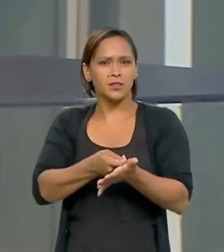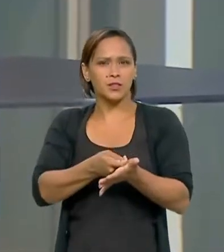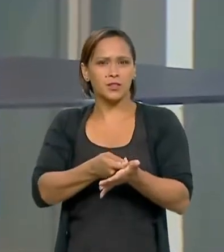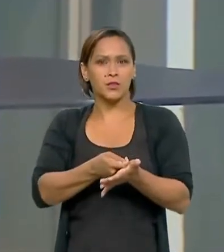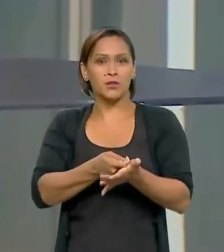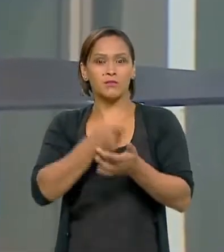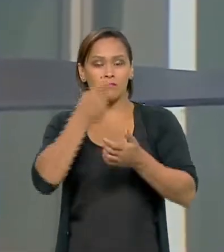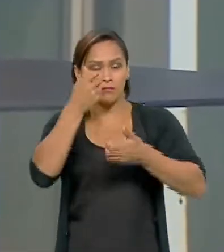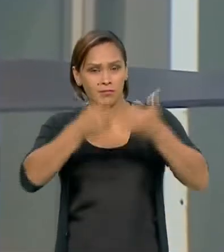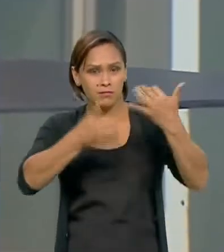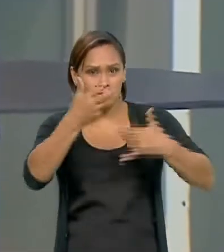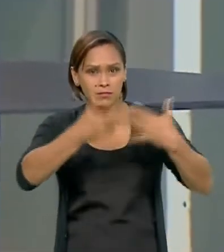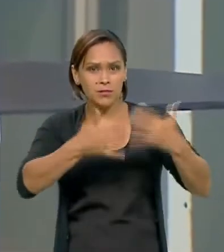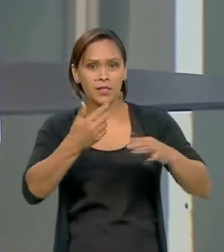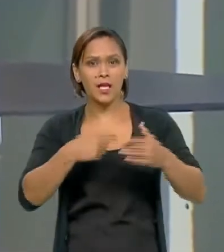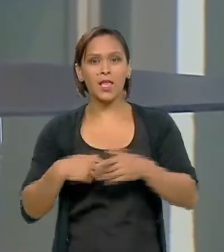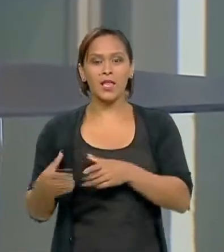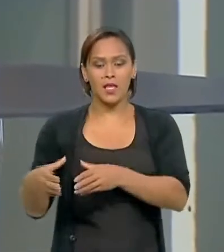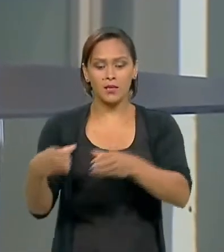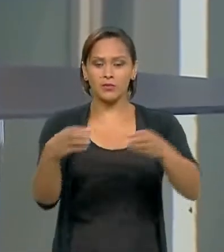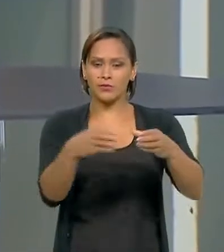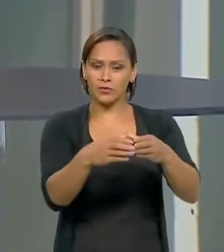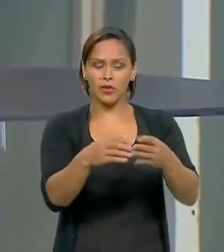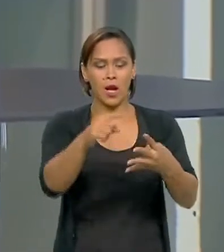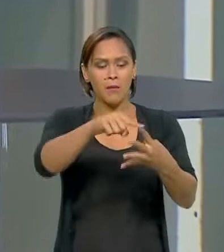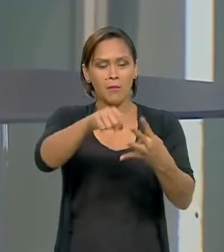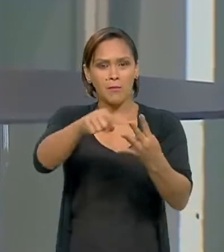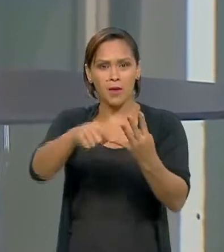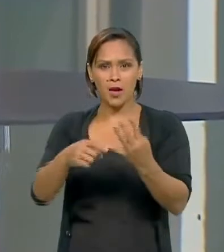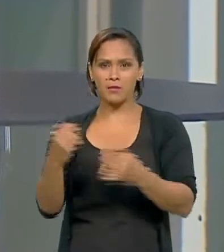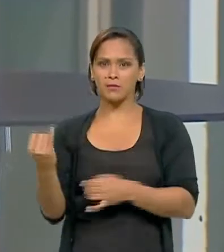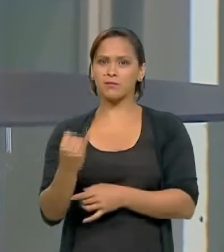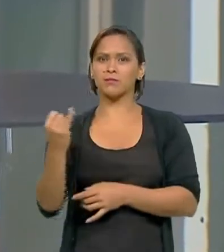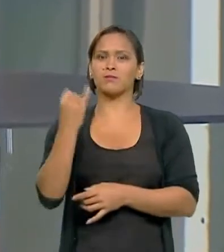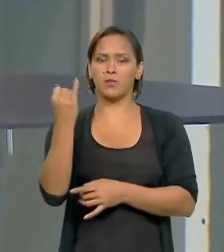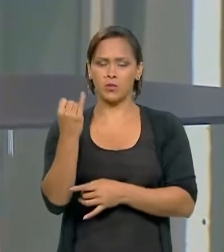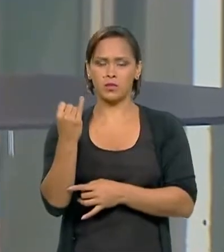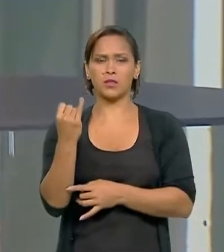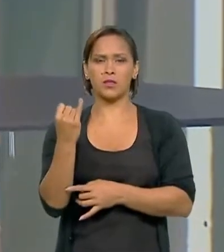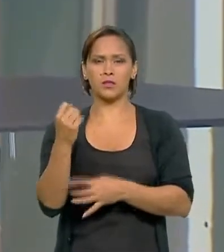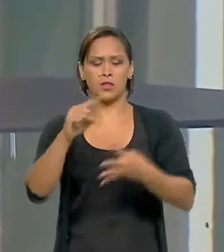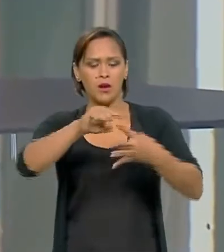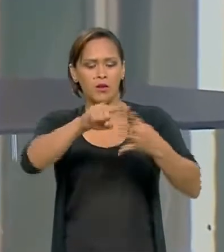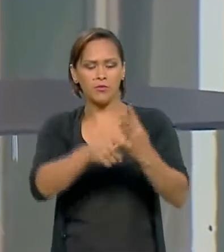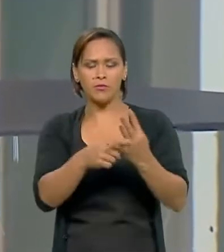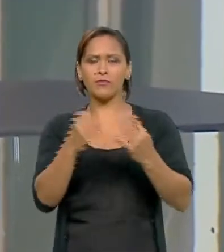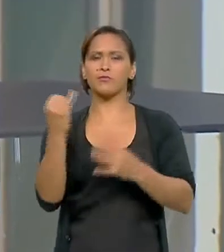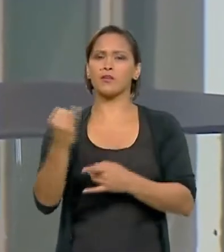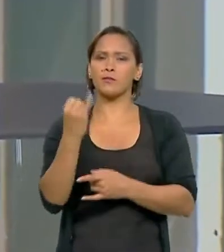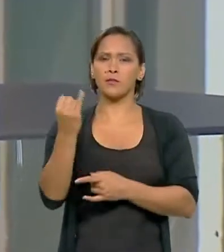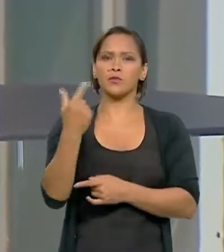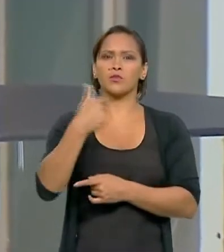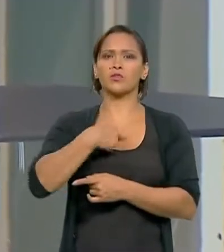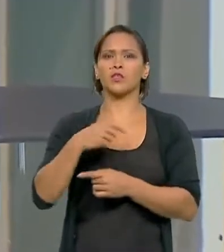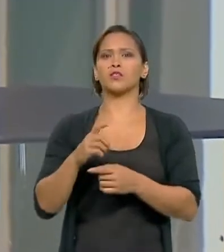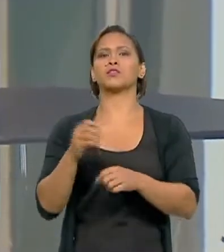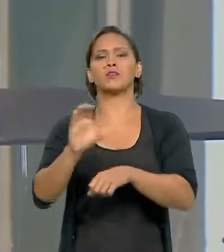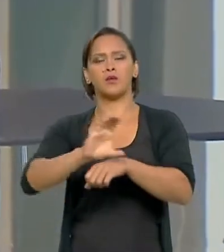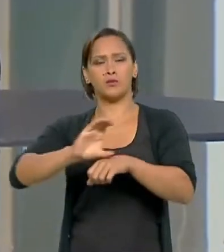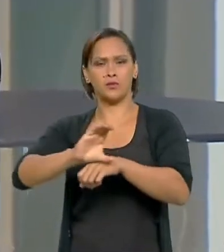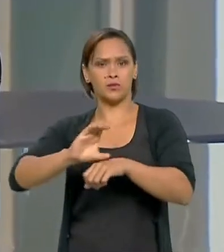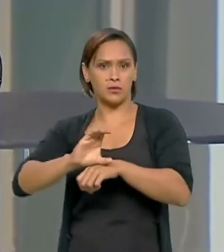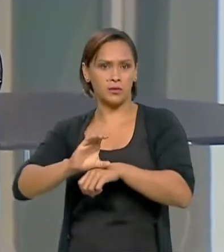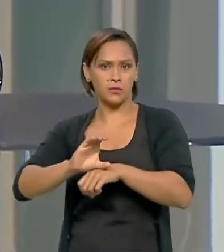dizendo que ele joga dentro das quatro linhas, faz uma metáfora, joga dentro das quatro linhas da Constituição.